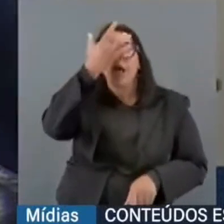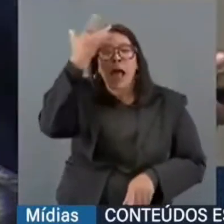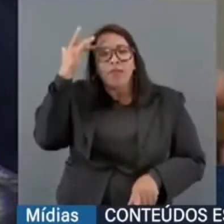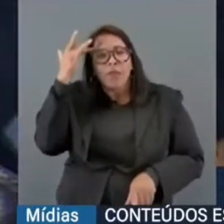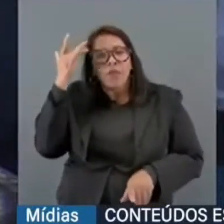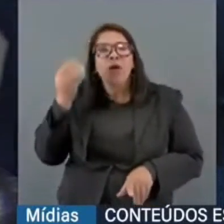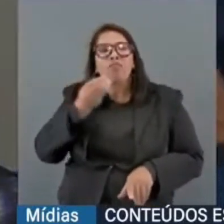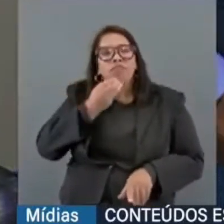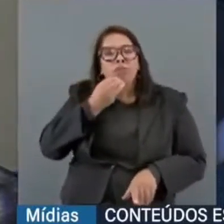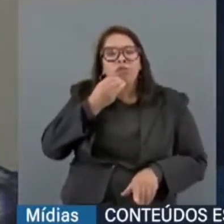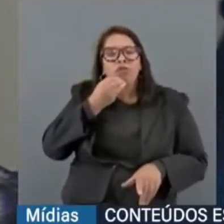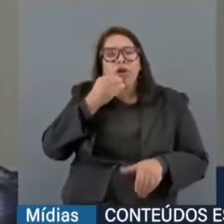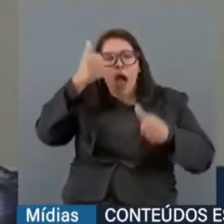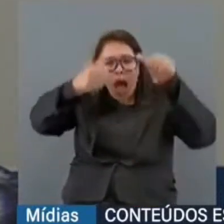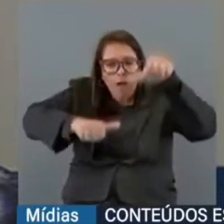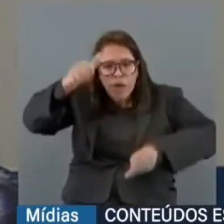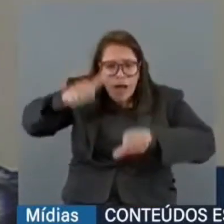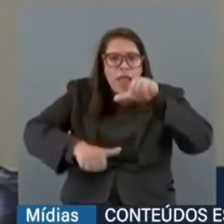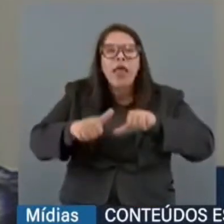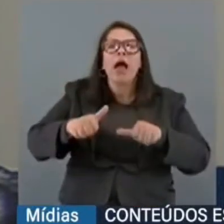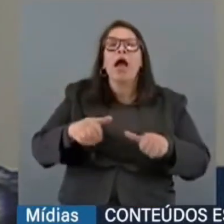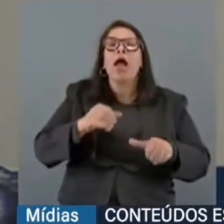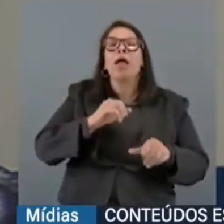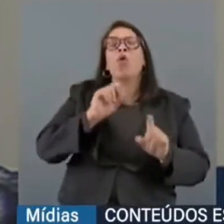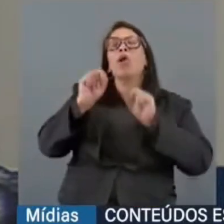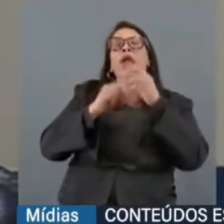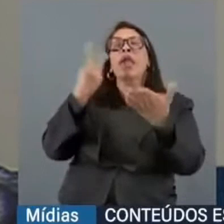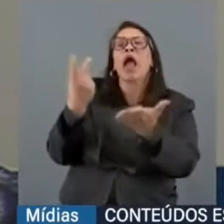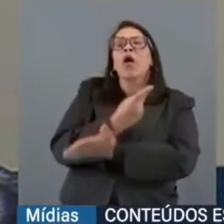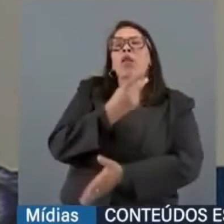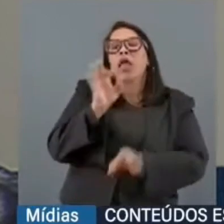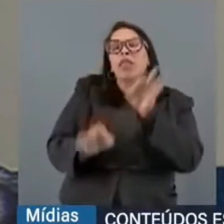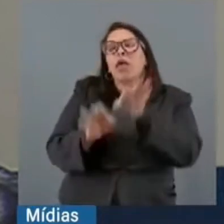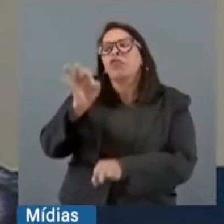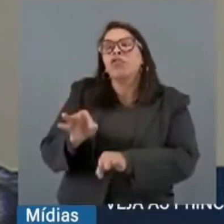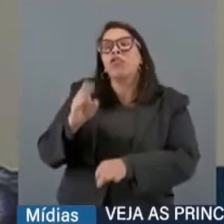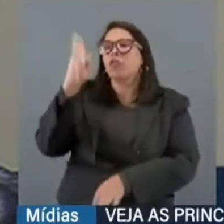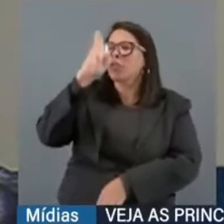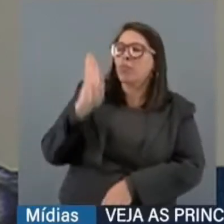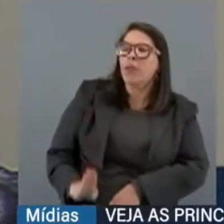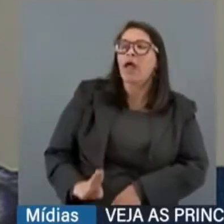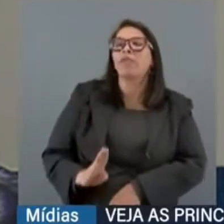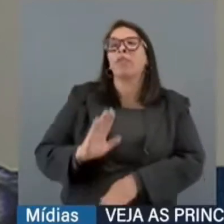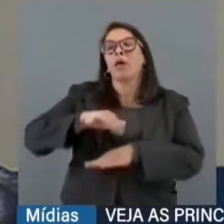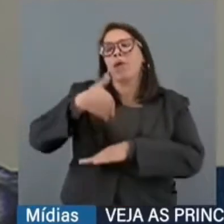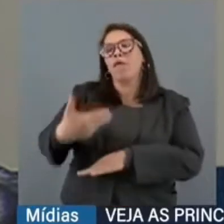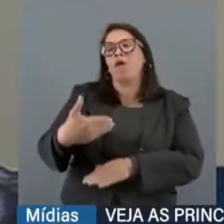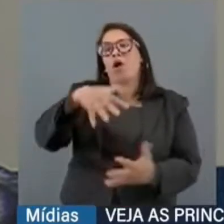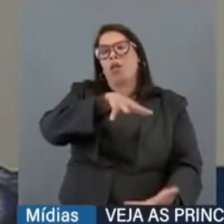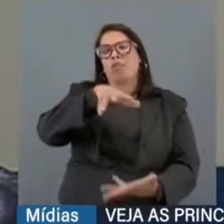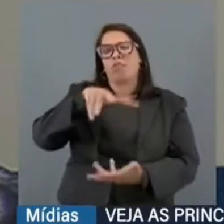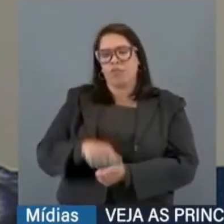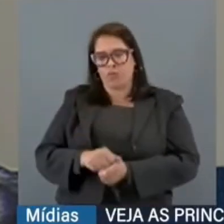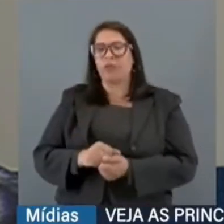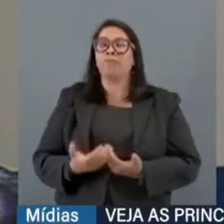aferir casos de Loffer no Brasil e também ao redor do mundo. Então,